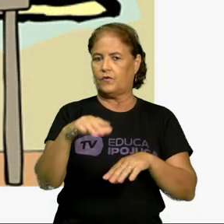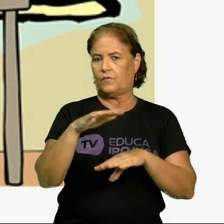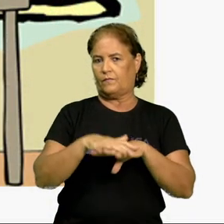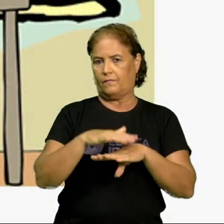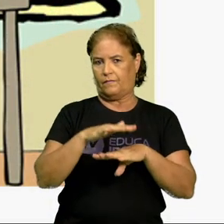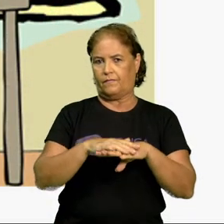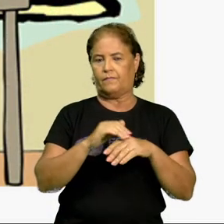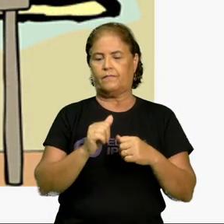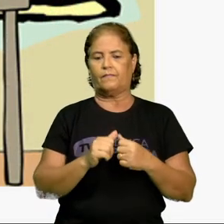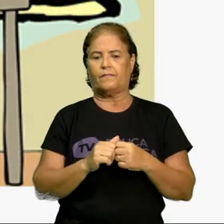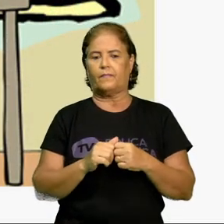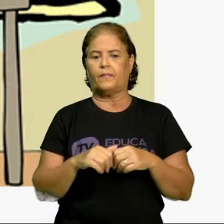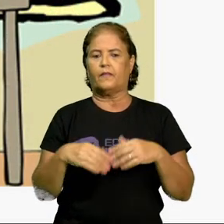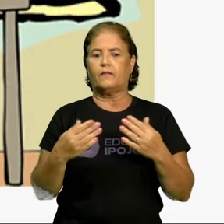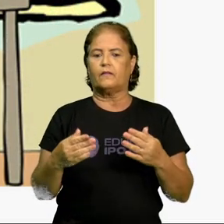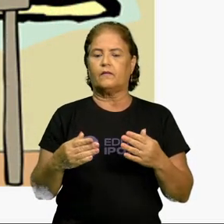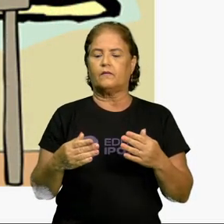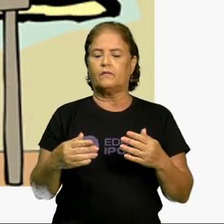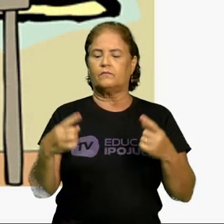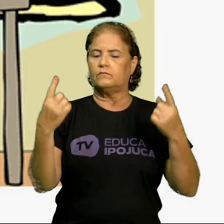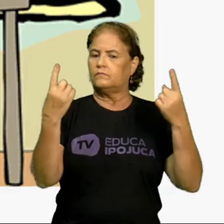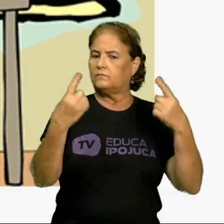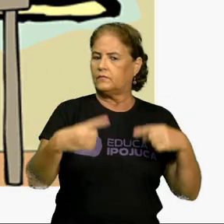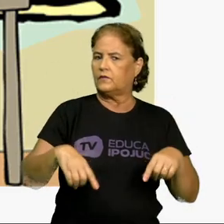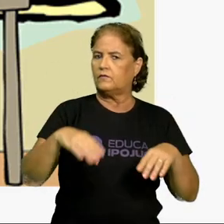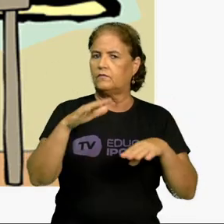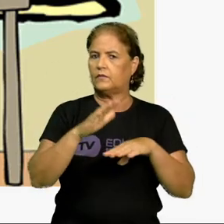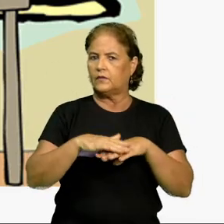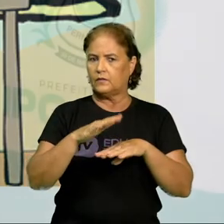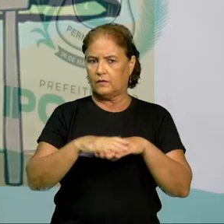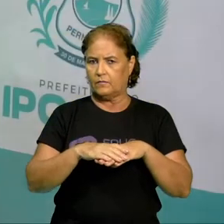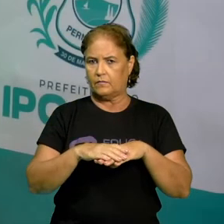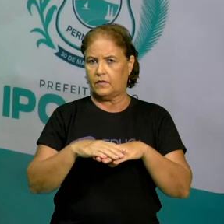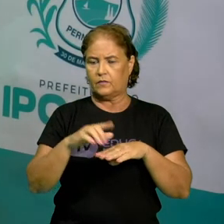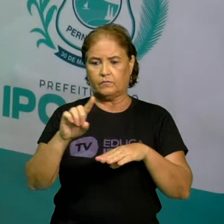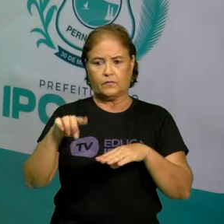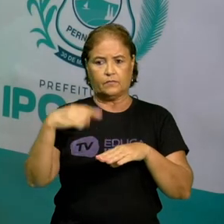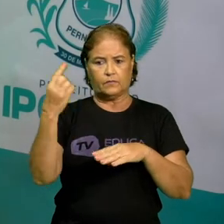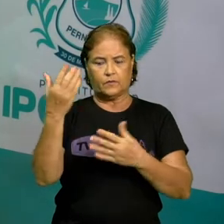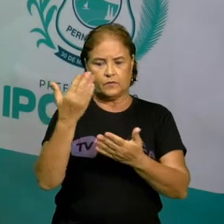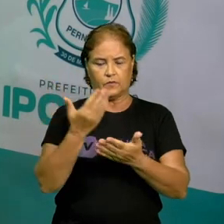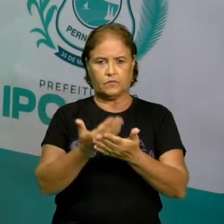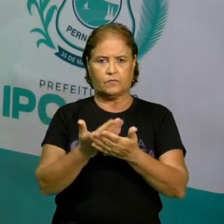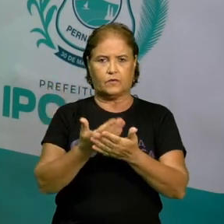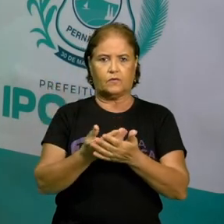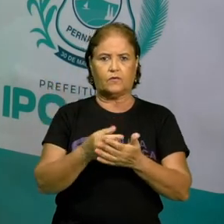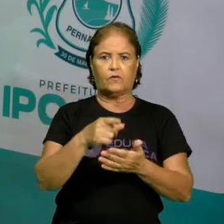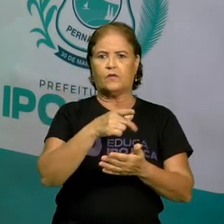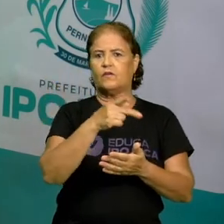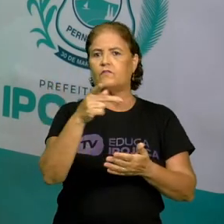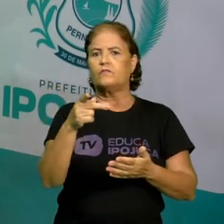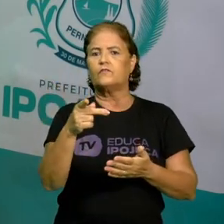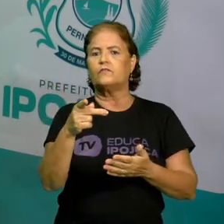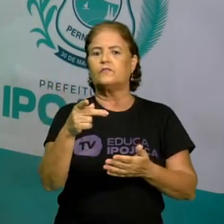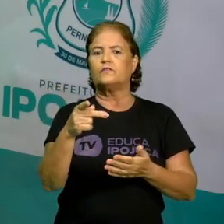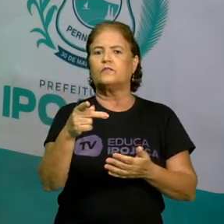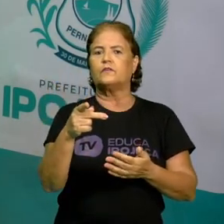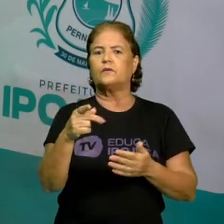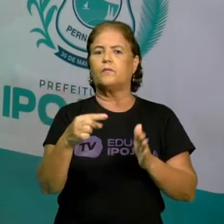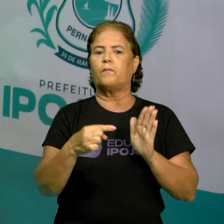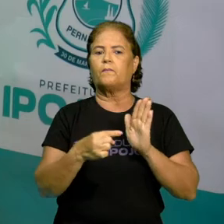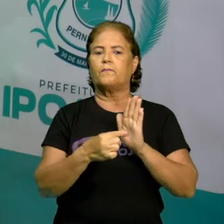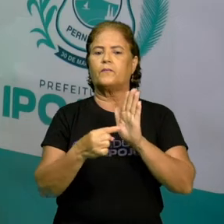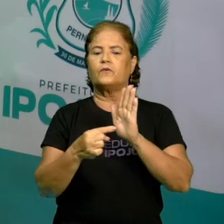Então, o desafio matemático que você vai levar para a próxima aula é você representar